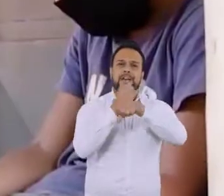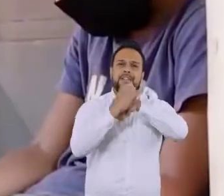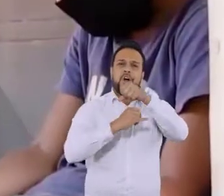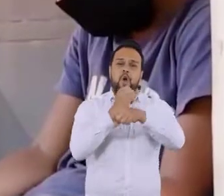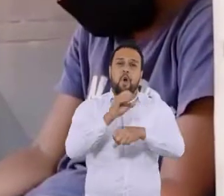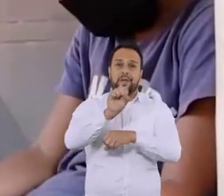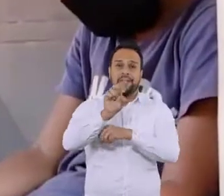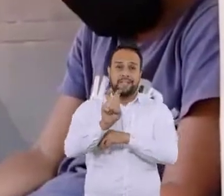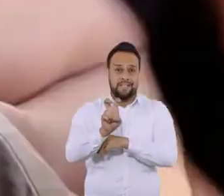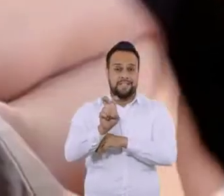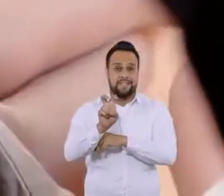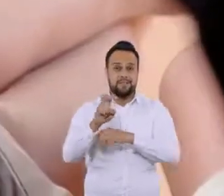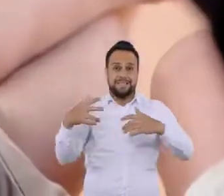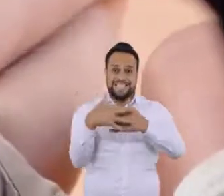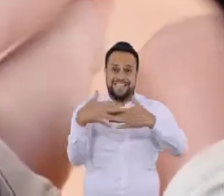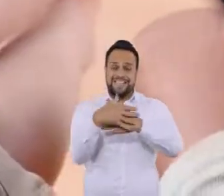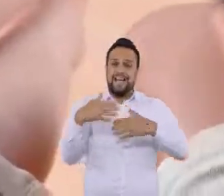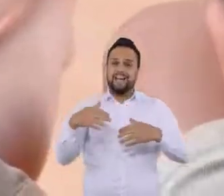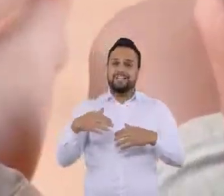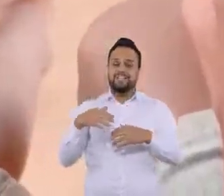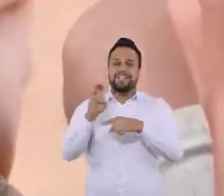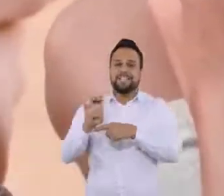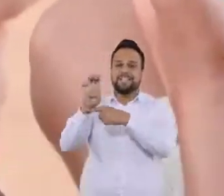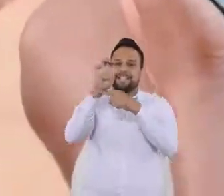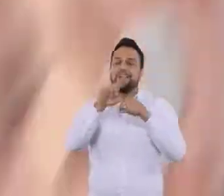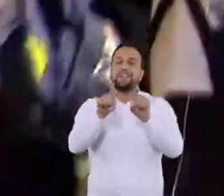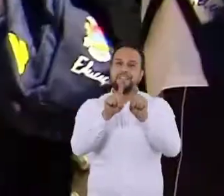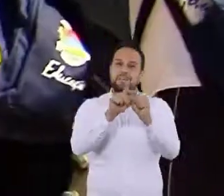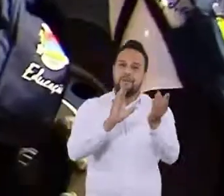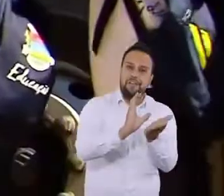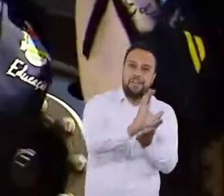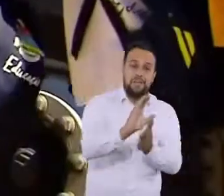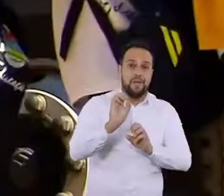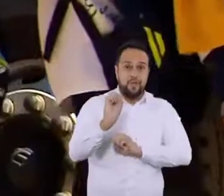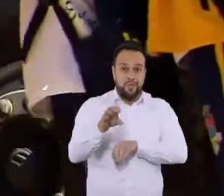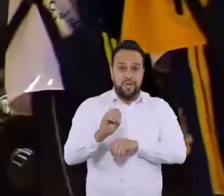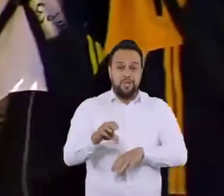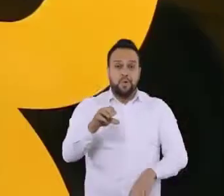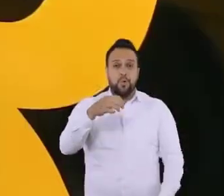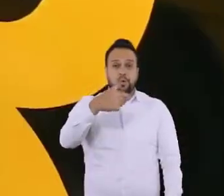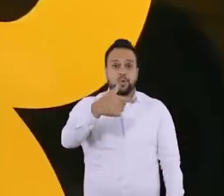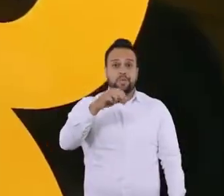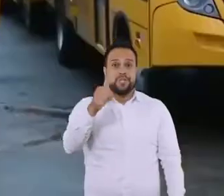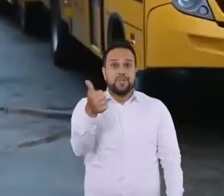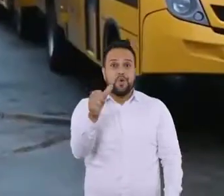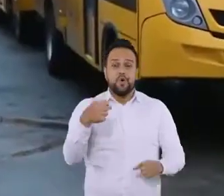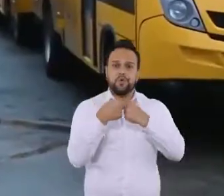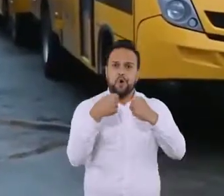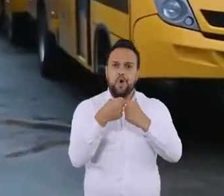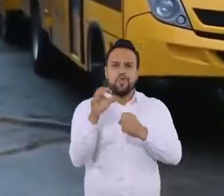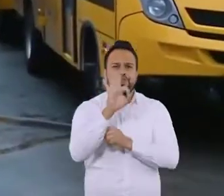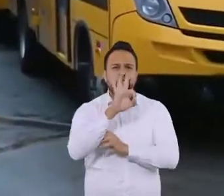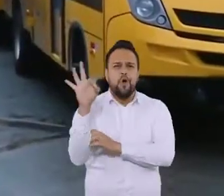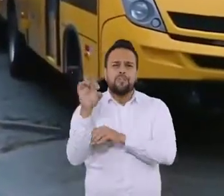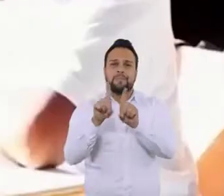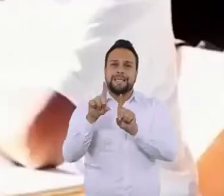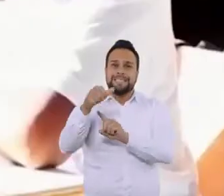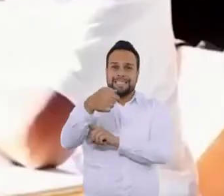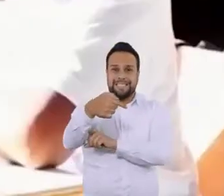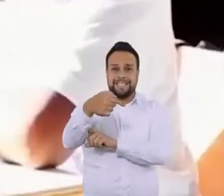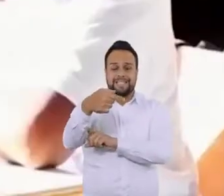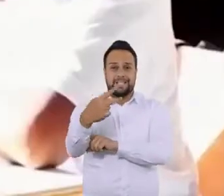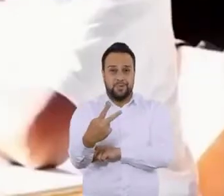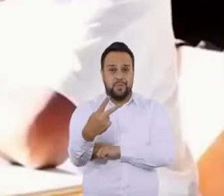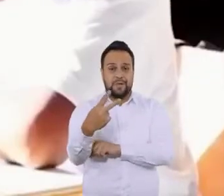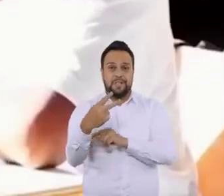internet arretada para 85 cidades aqui no estado. Investimento na educação com 211 ônibus novinhos e